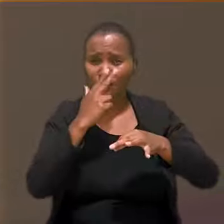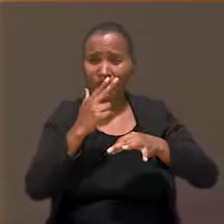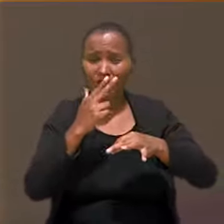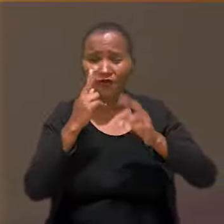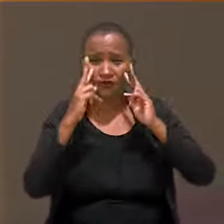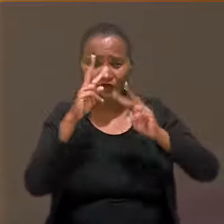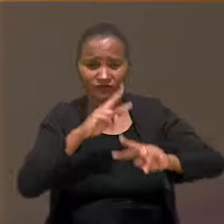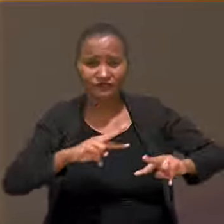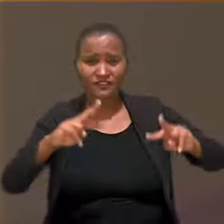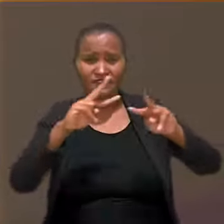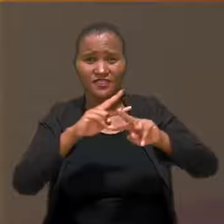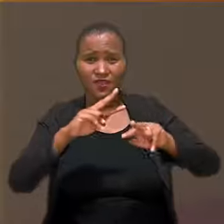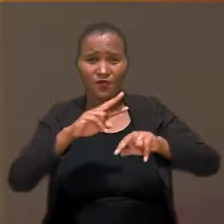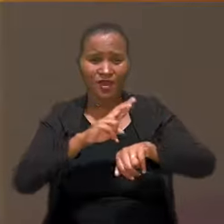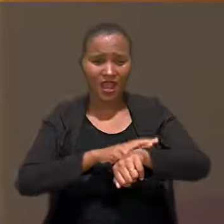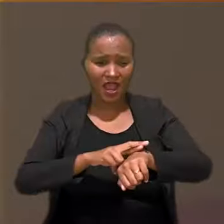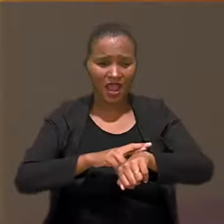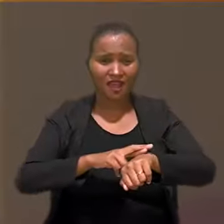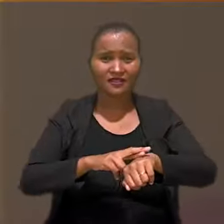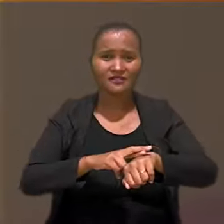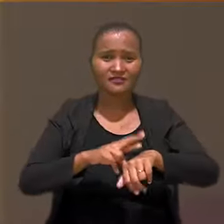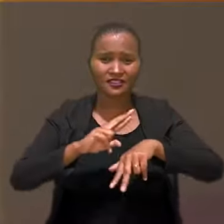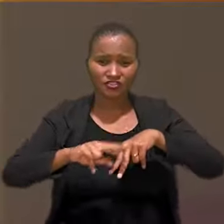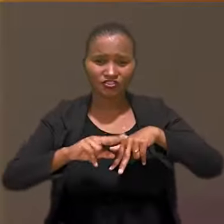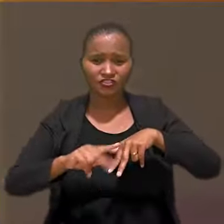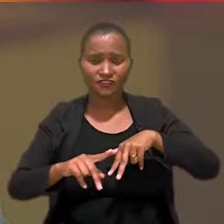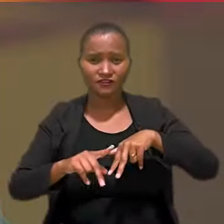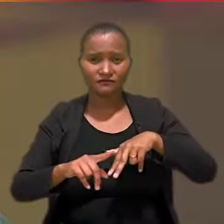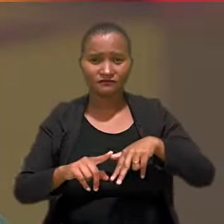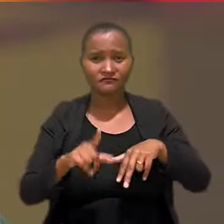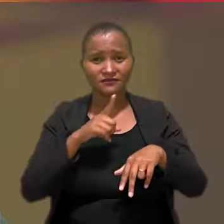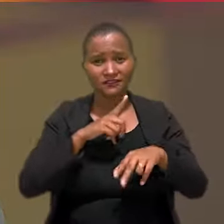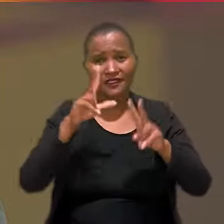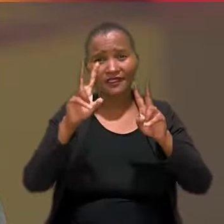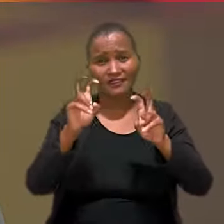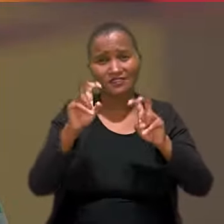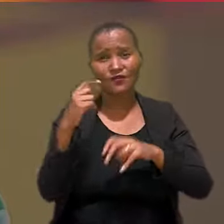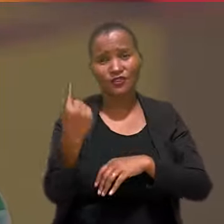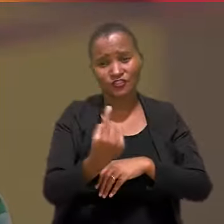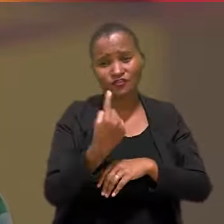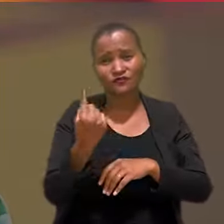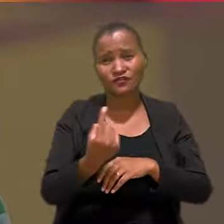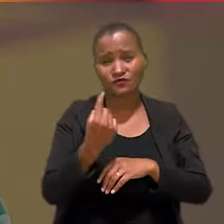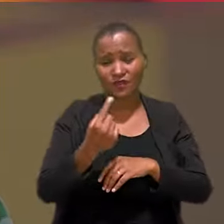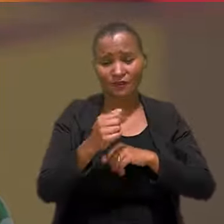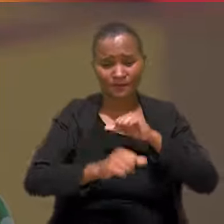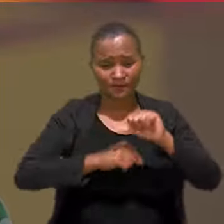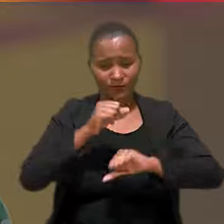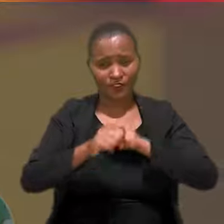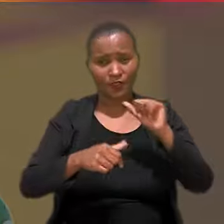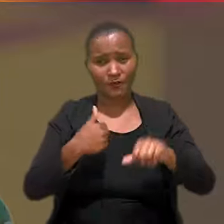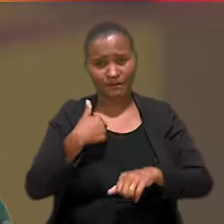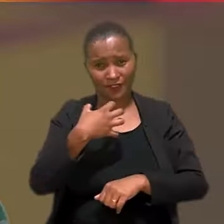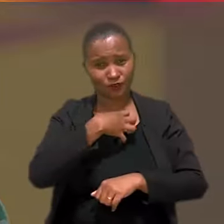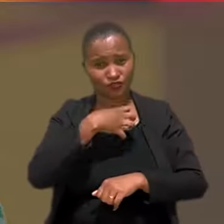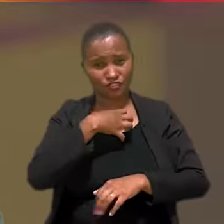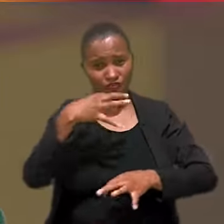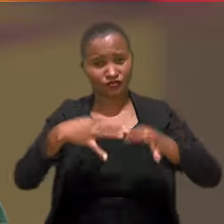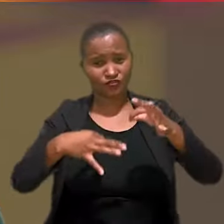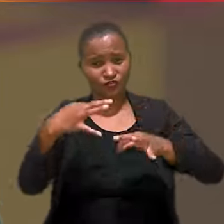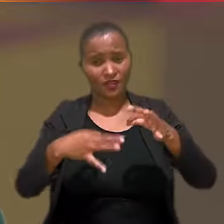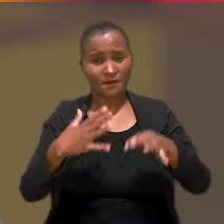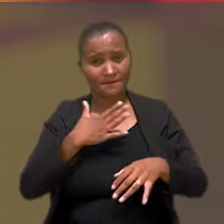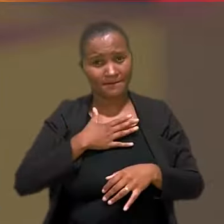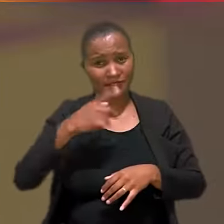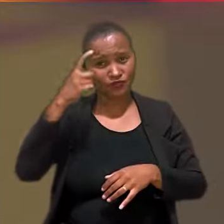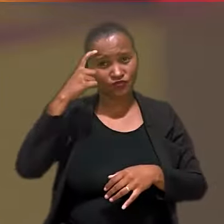as lentes de raça e com as lentes de gênero. E além dessa questão individual, de mudar